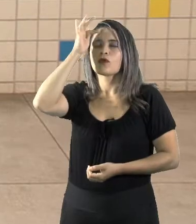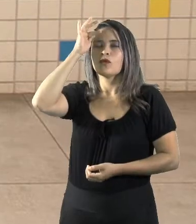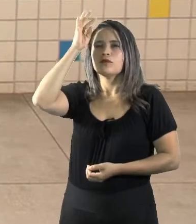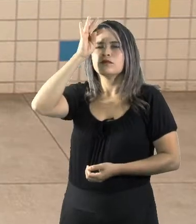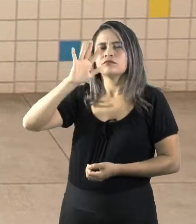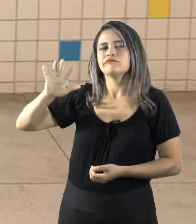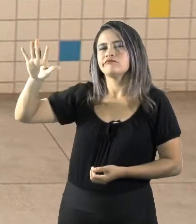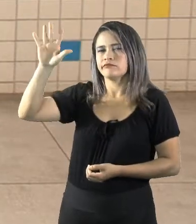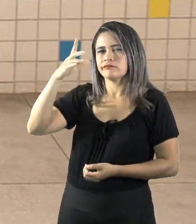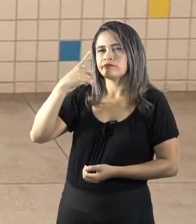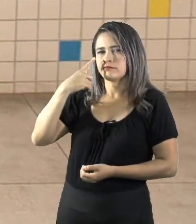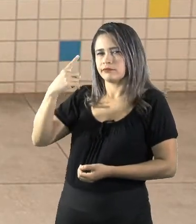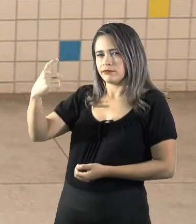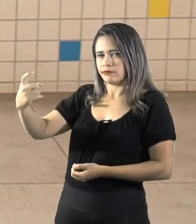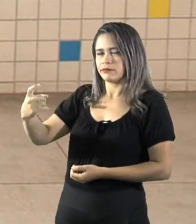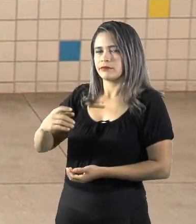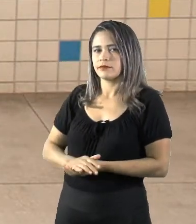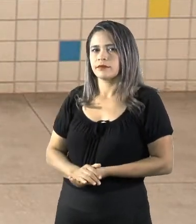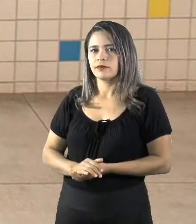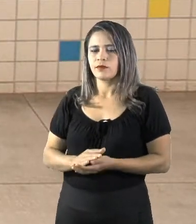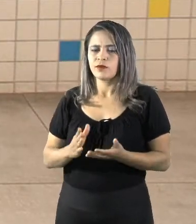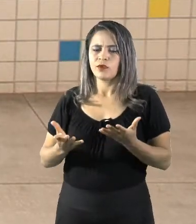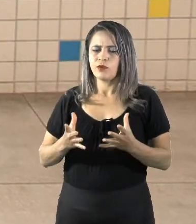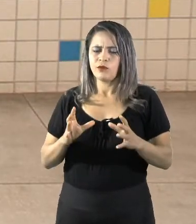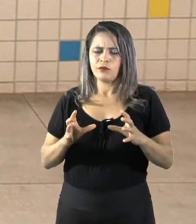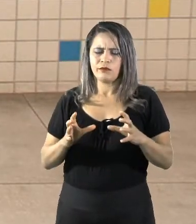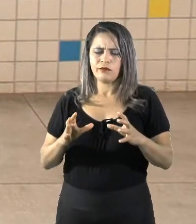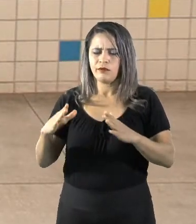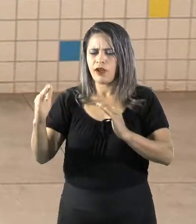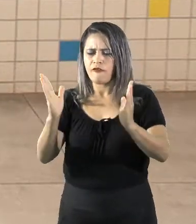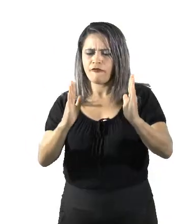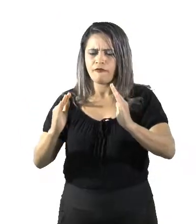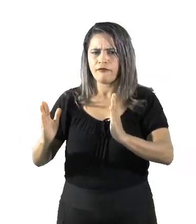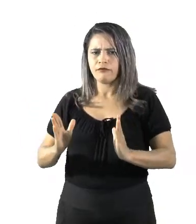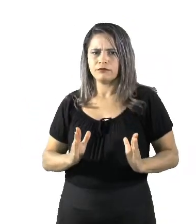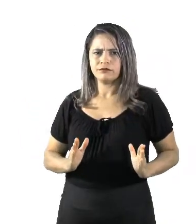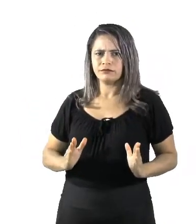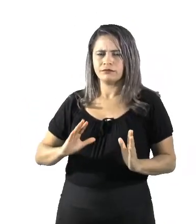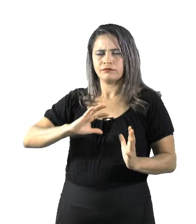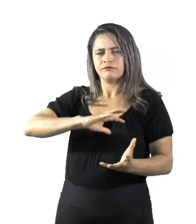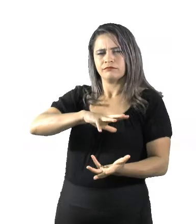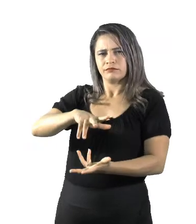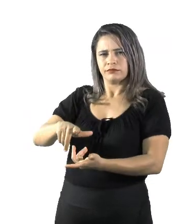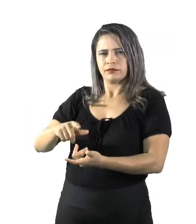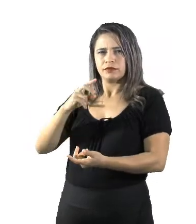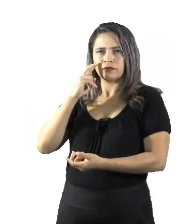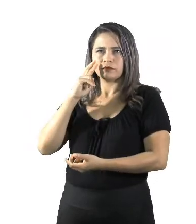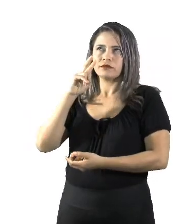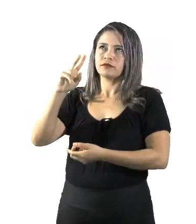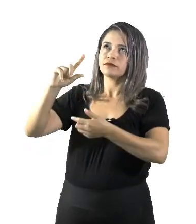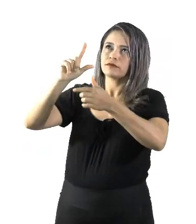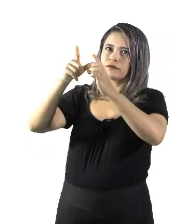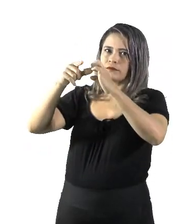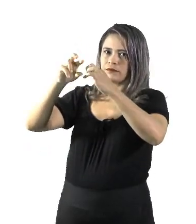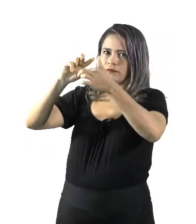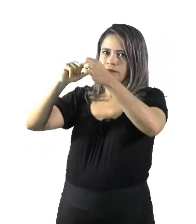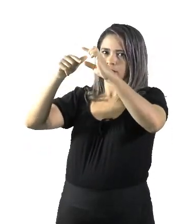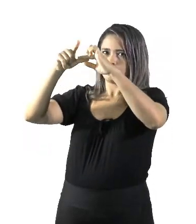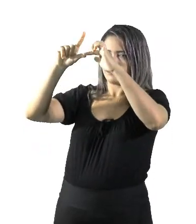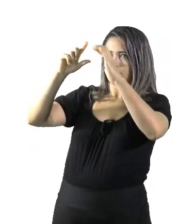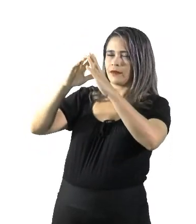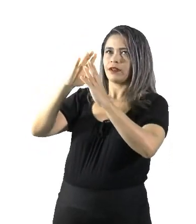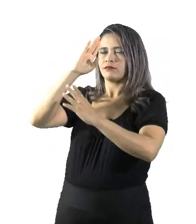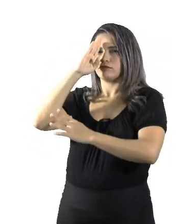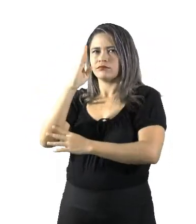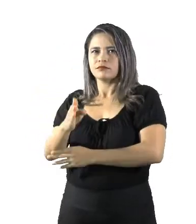interessante era a questão do formato da Terra, né? Que eles utilizavam as estrelas para se direcionar durante as viagens.